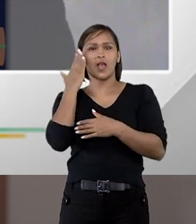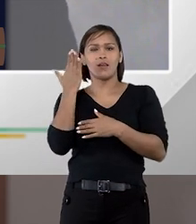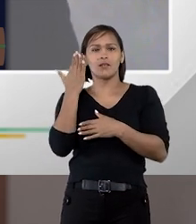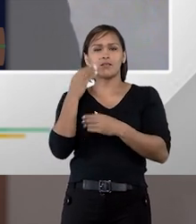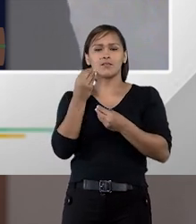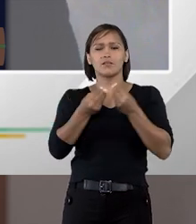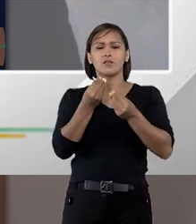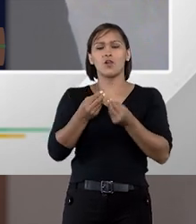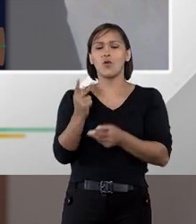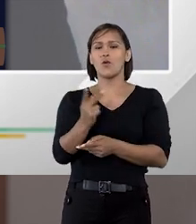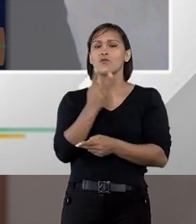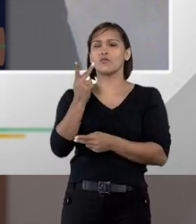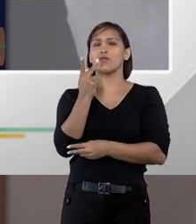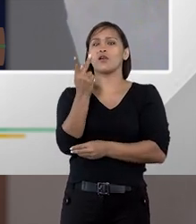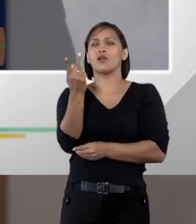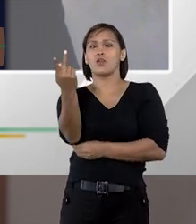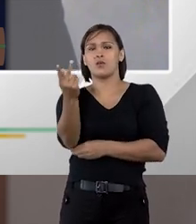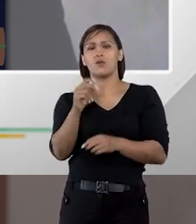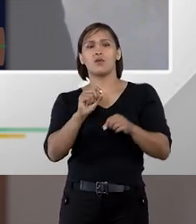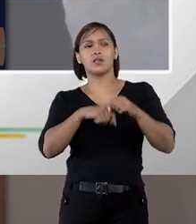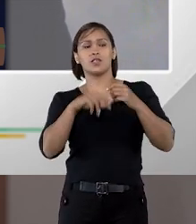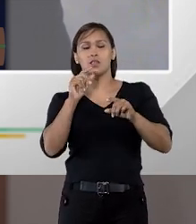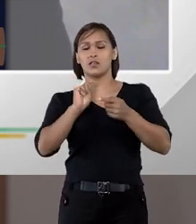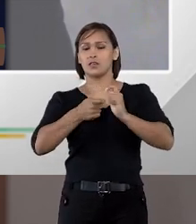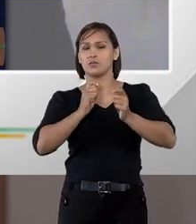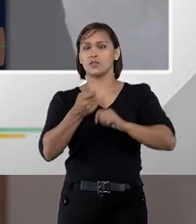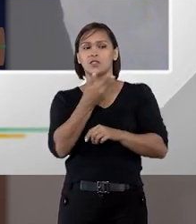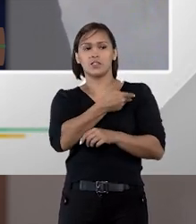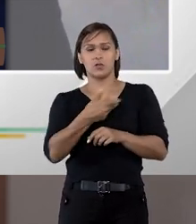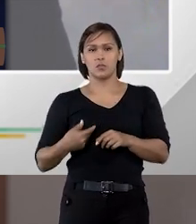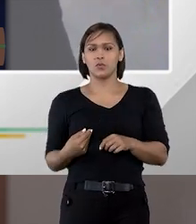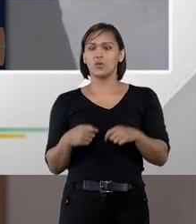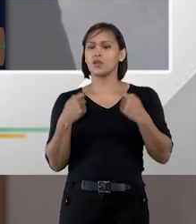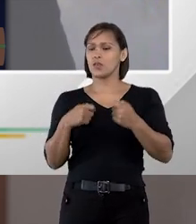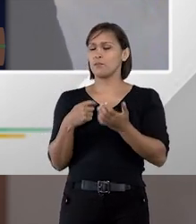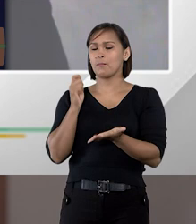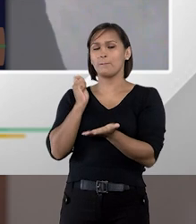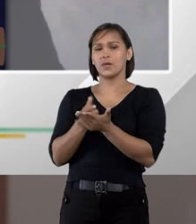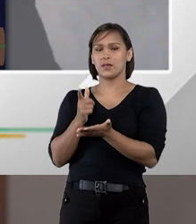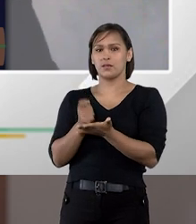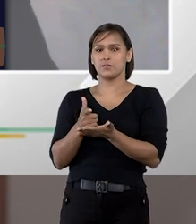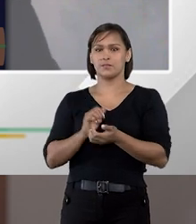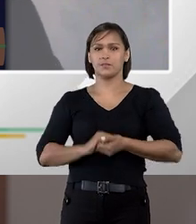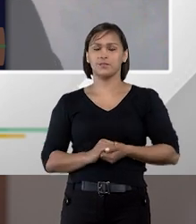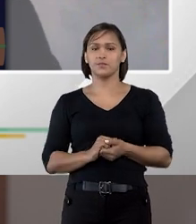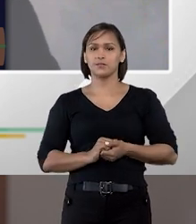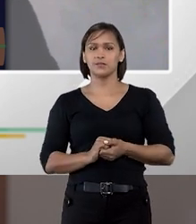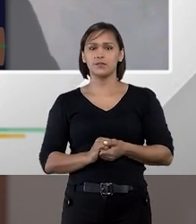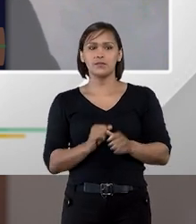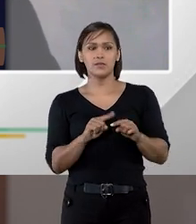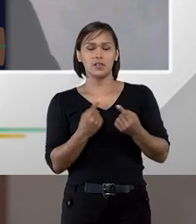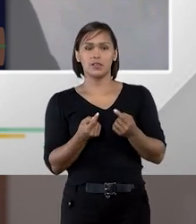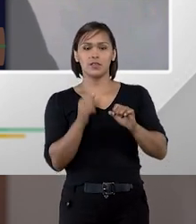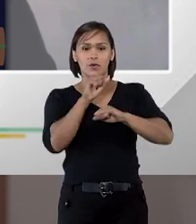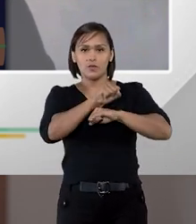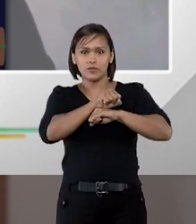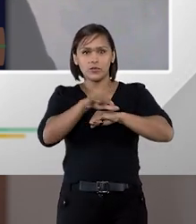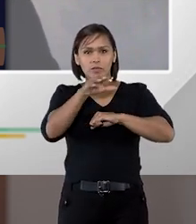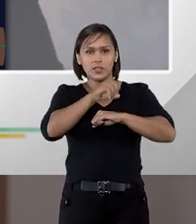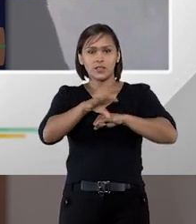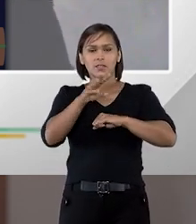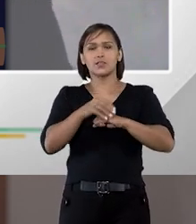antemão qual seria o valor teoricamente que a administração pública estaria disposta a pagar então essa